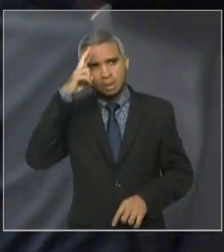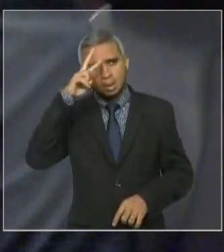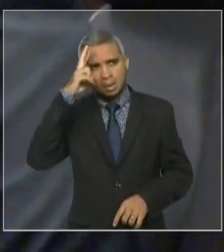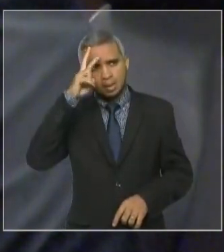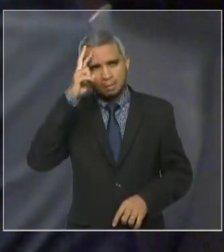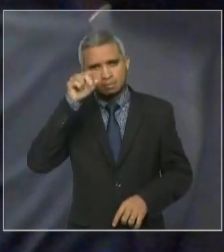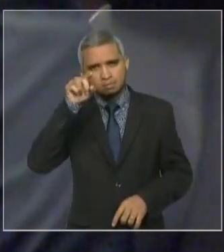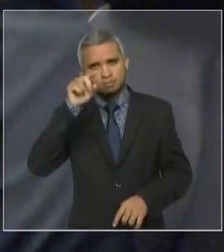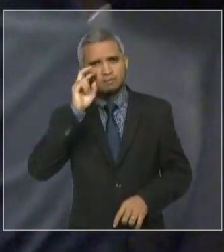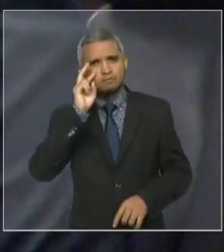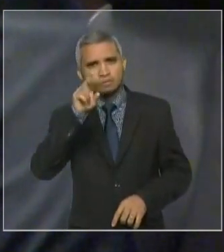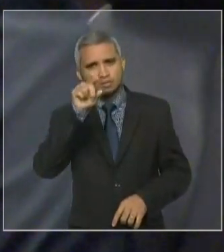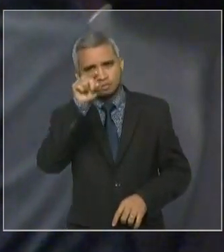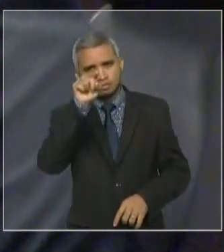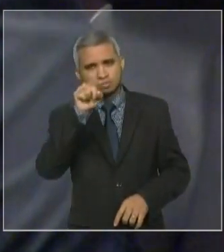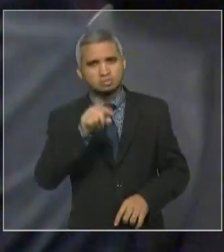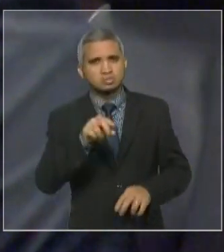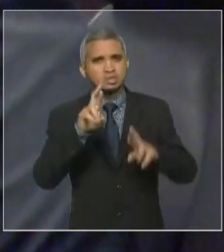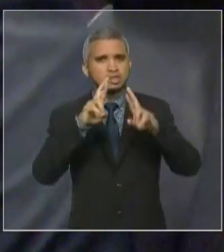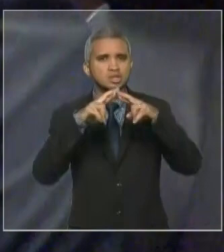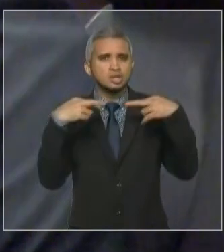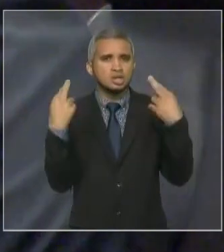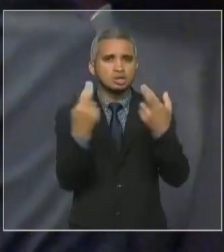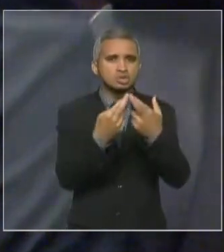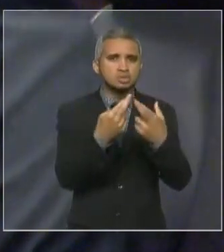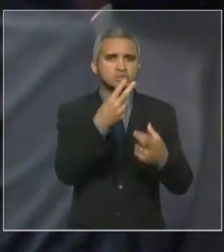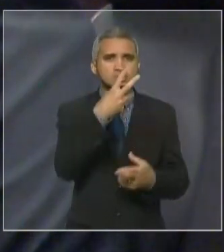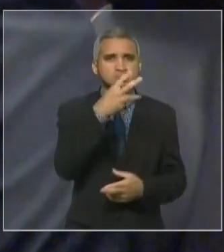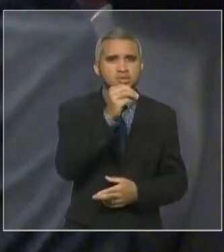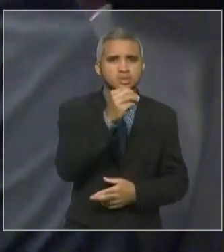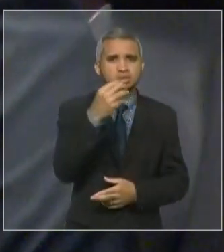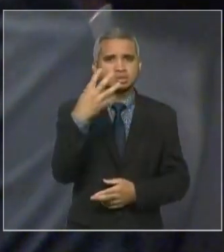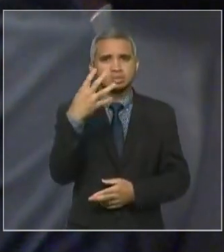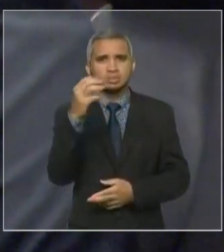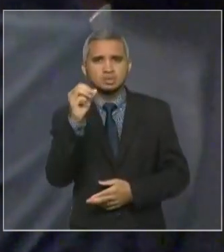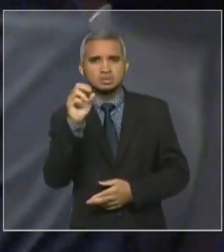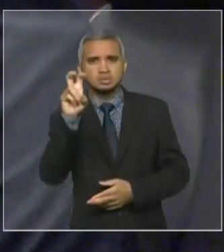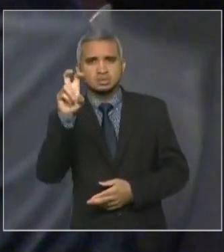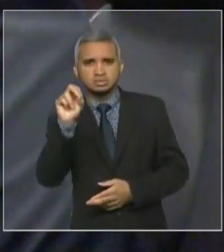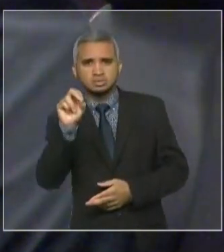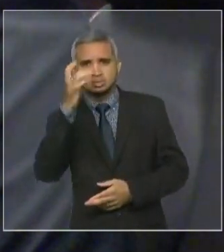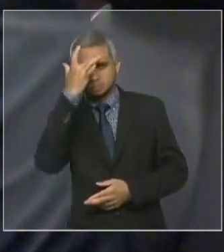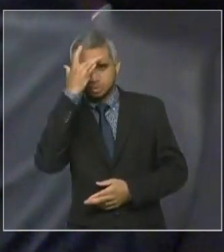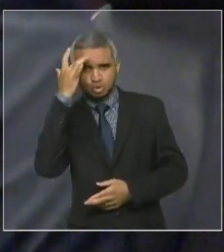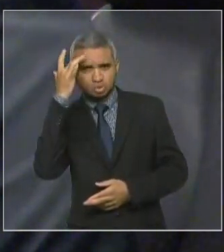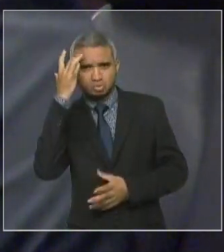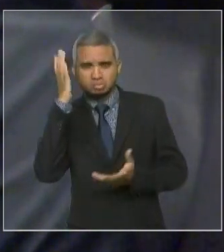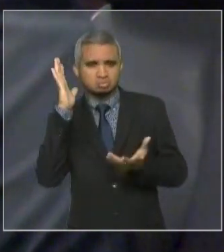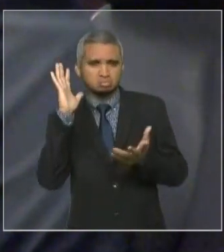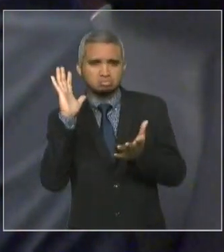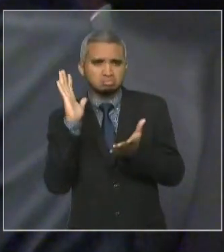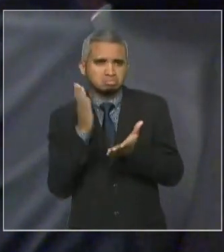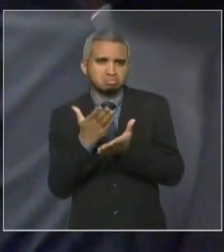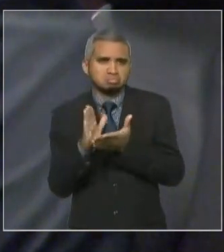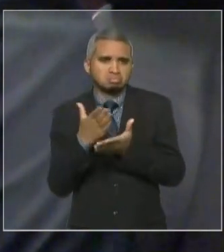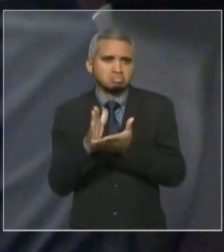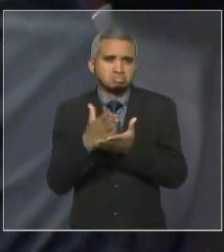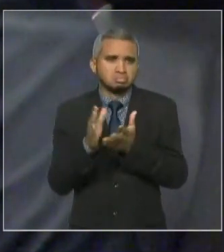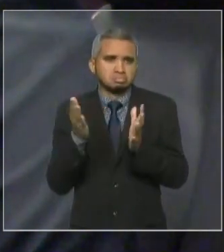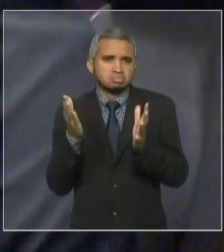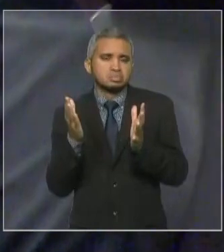mídias sociais você fazendo reuniões com 30, 40, 50 pessoas independente da situação, correndo atrás de votos,